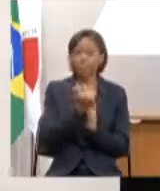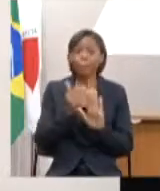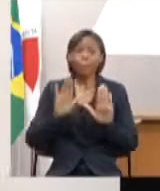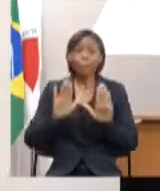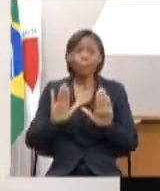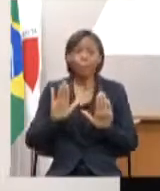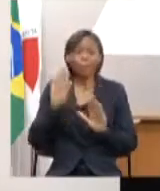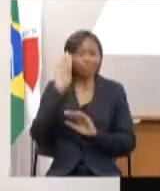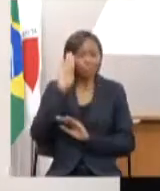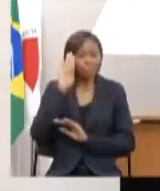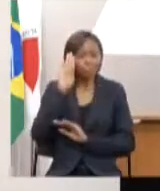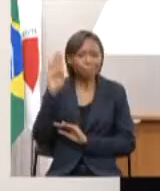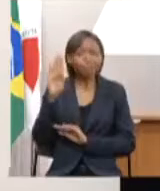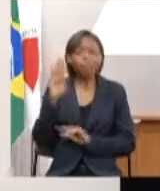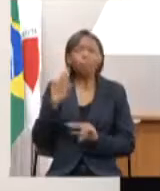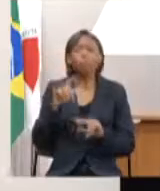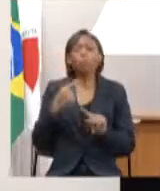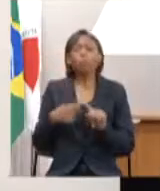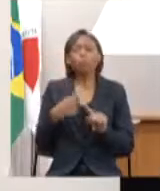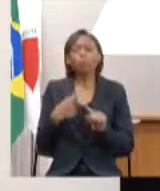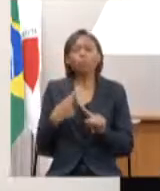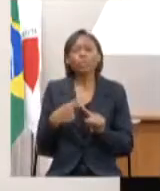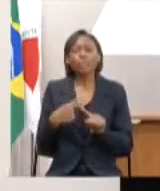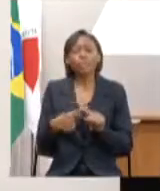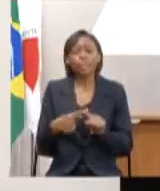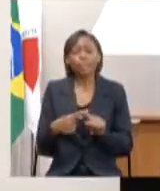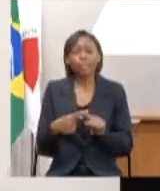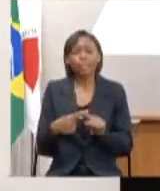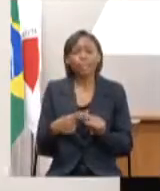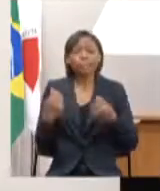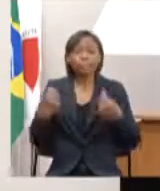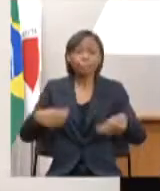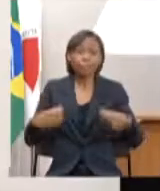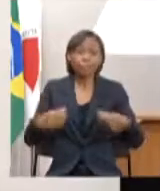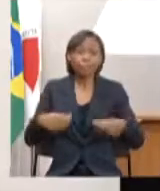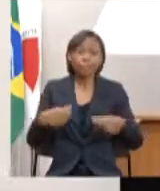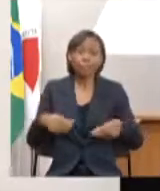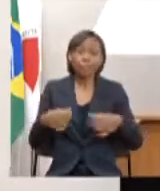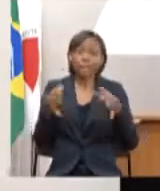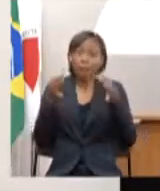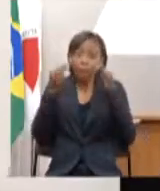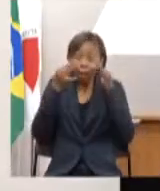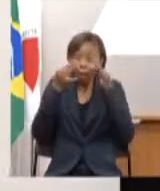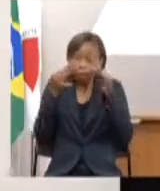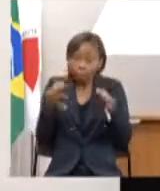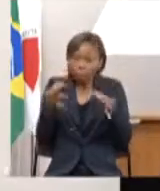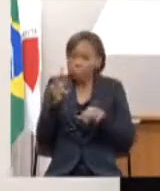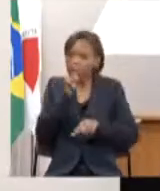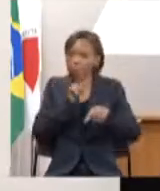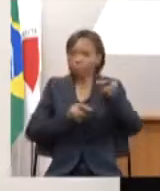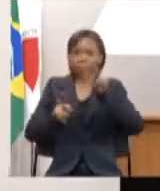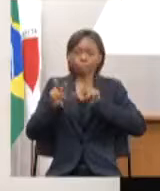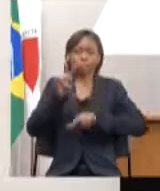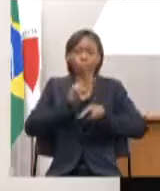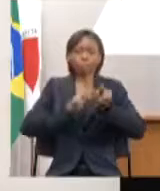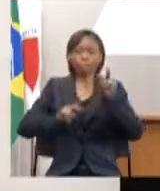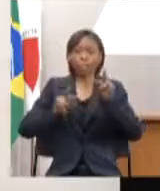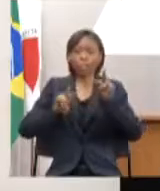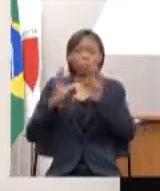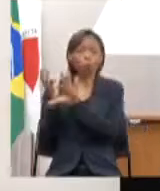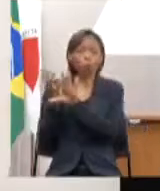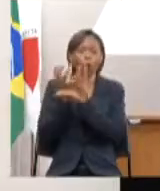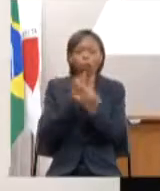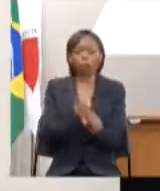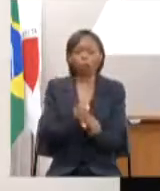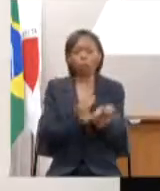principalmente reside na observação e análise mais global do planejamento público e das